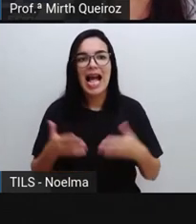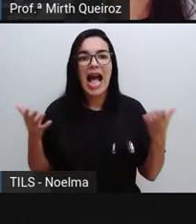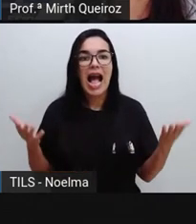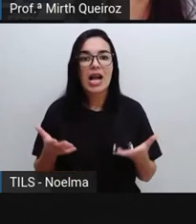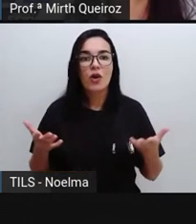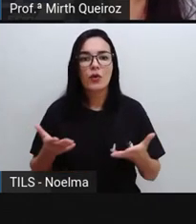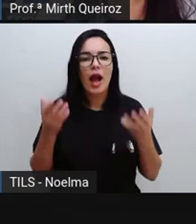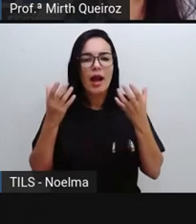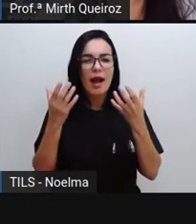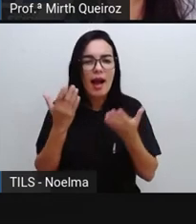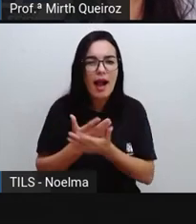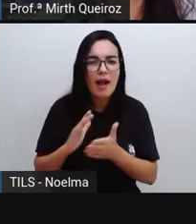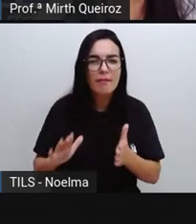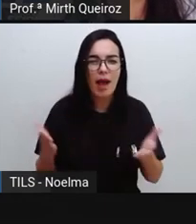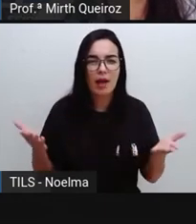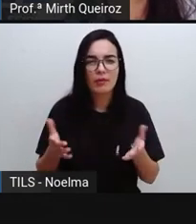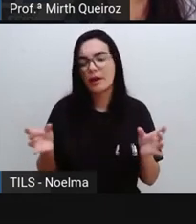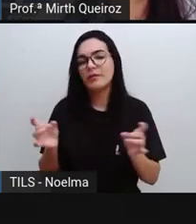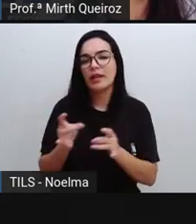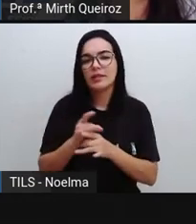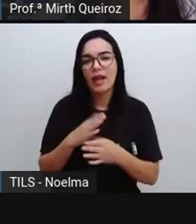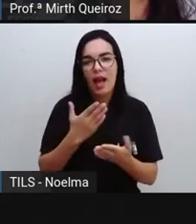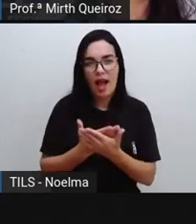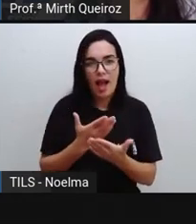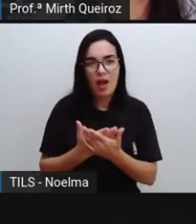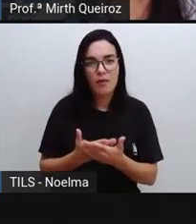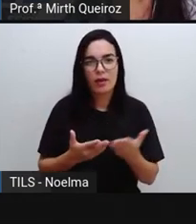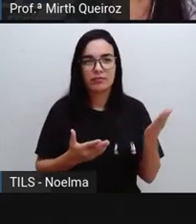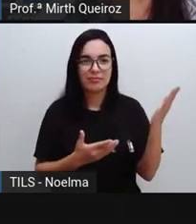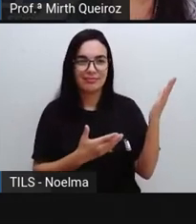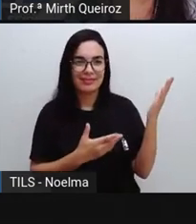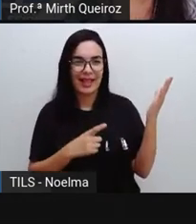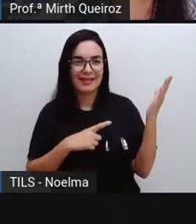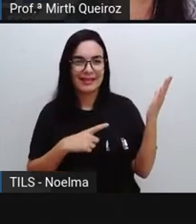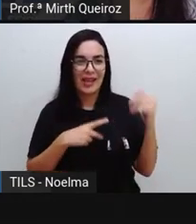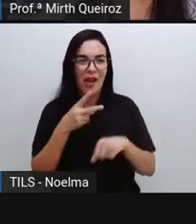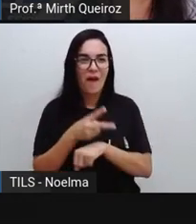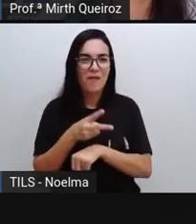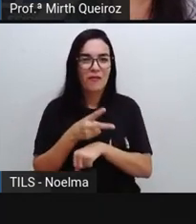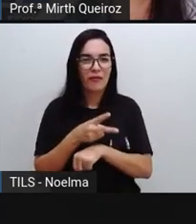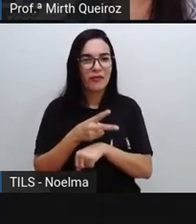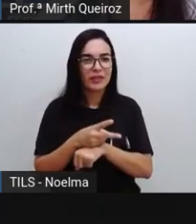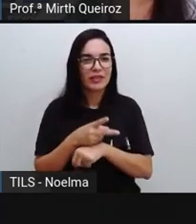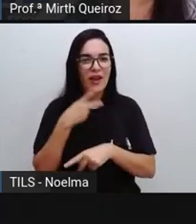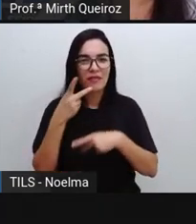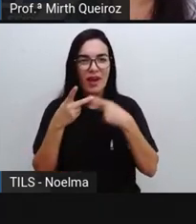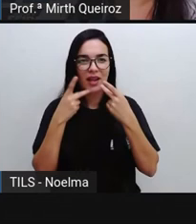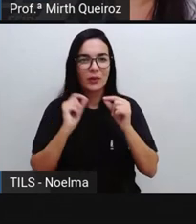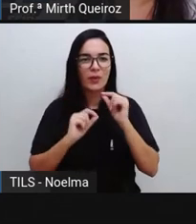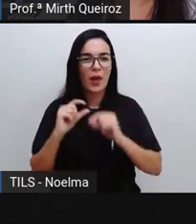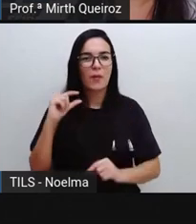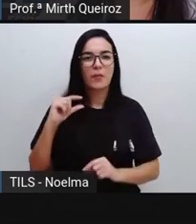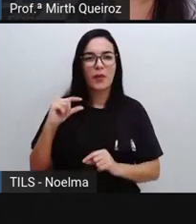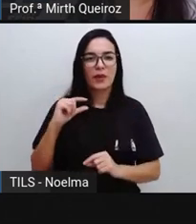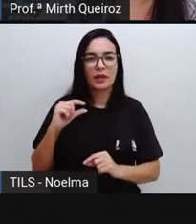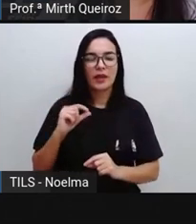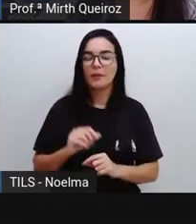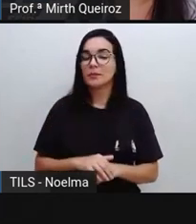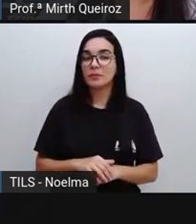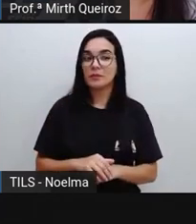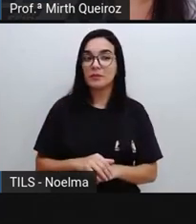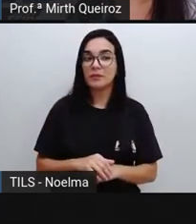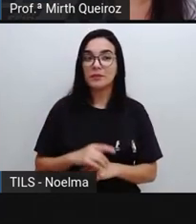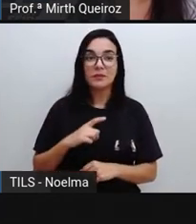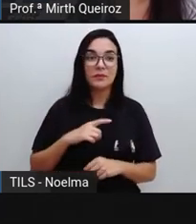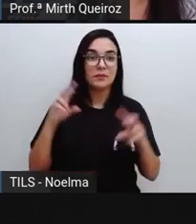para a gente fechar eu trouxe aqui para vocês um vídeo falando um pouquinho mais sobre